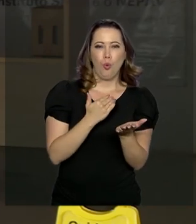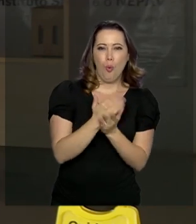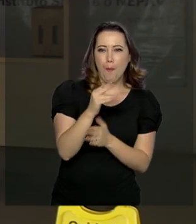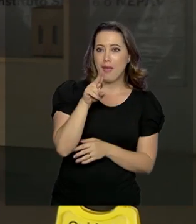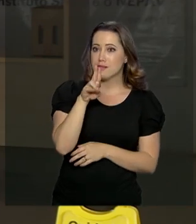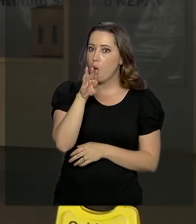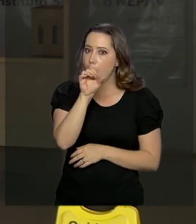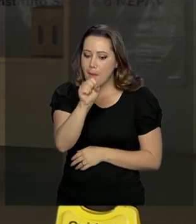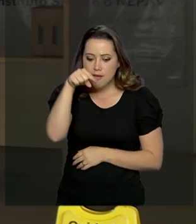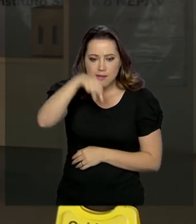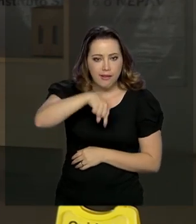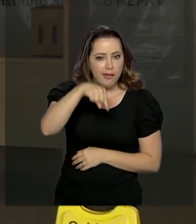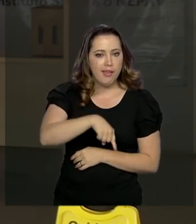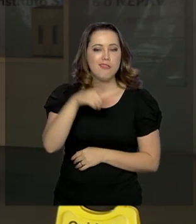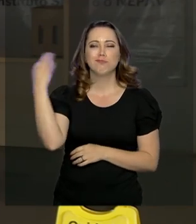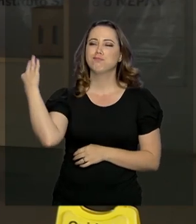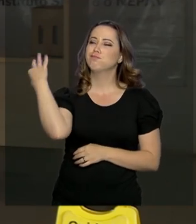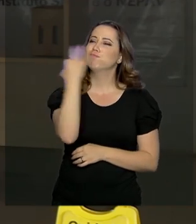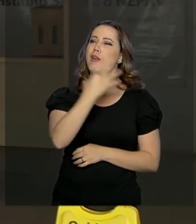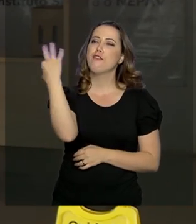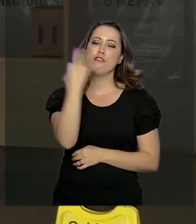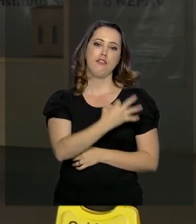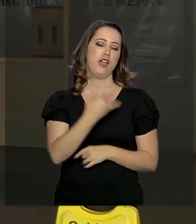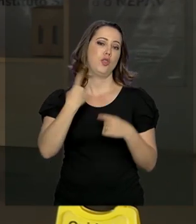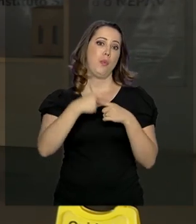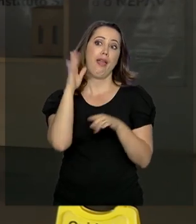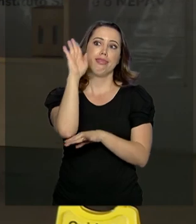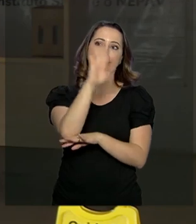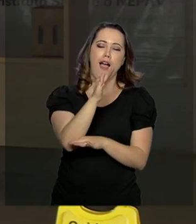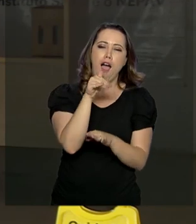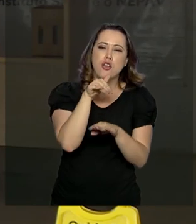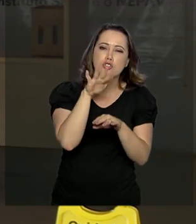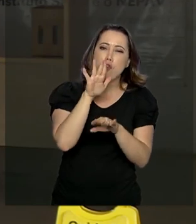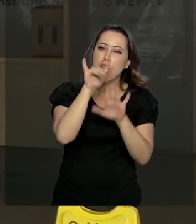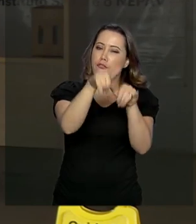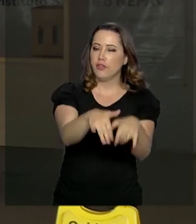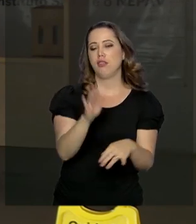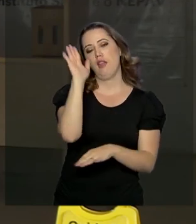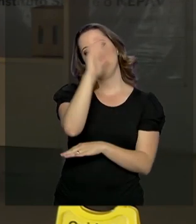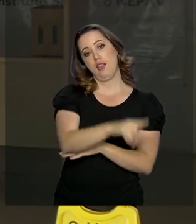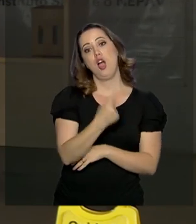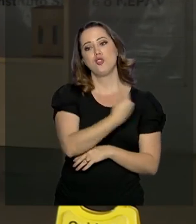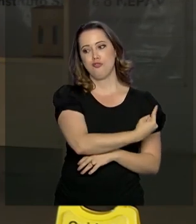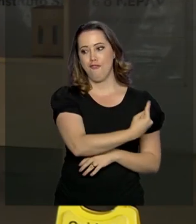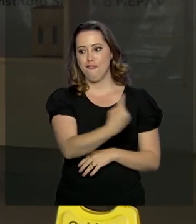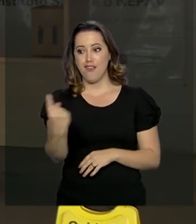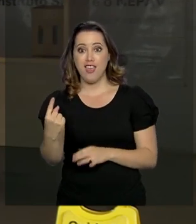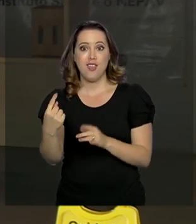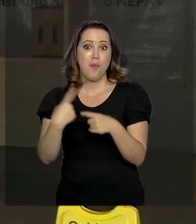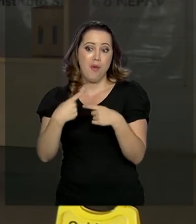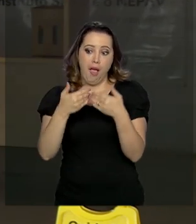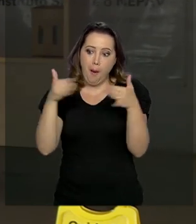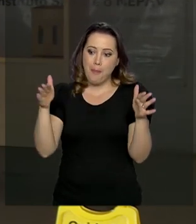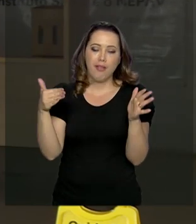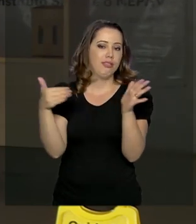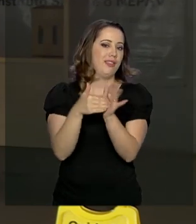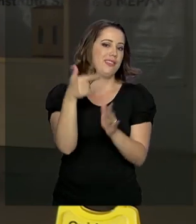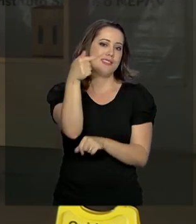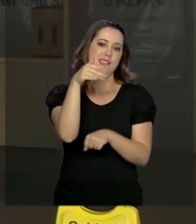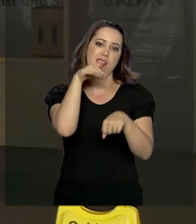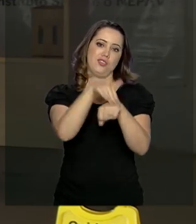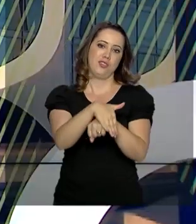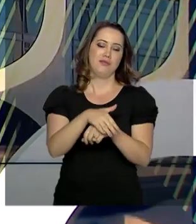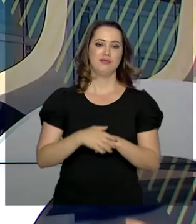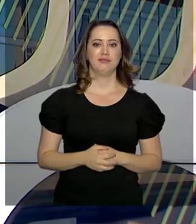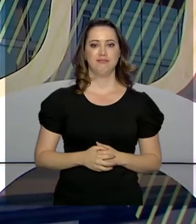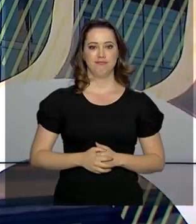UBS, então foi maravilhoso, porque no final da tarde eu posso vir, porque como funciona até às 7 horas, eu posso vir resolver meu